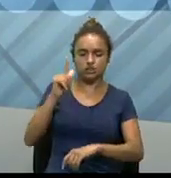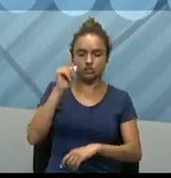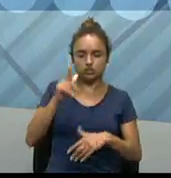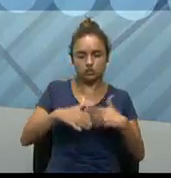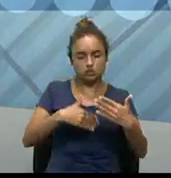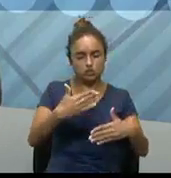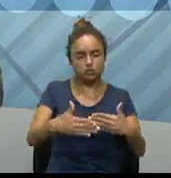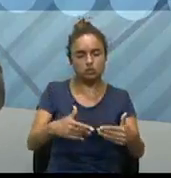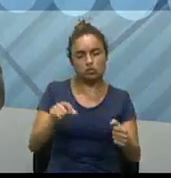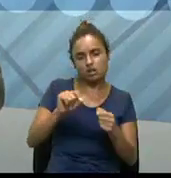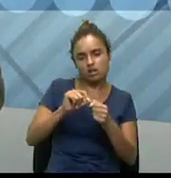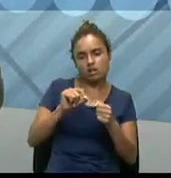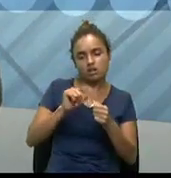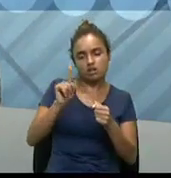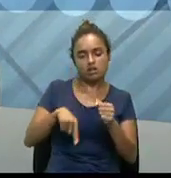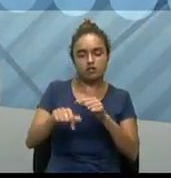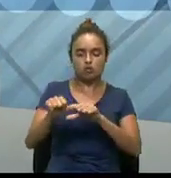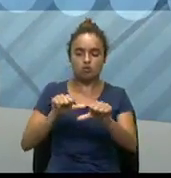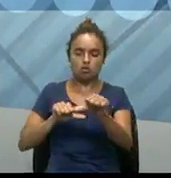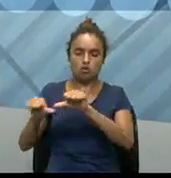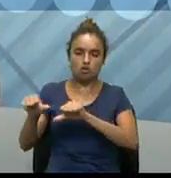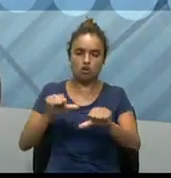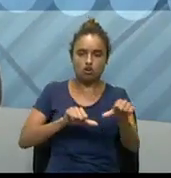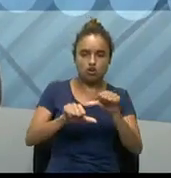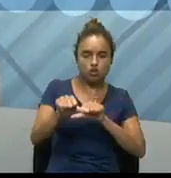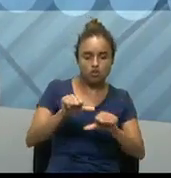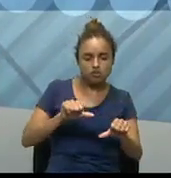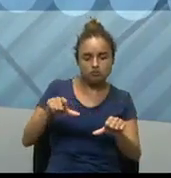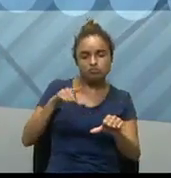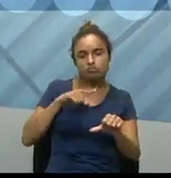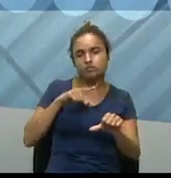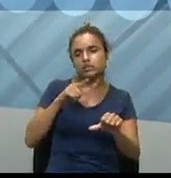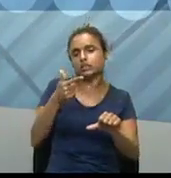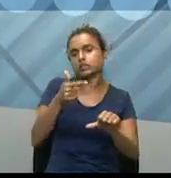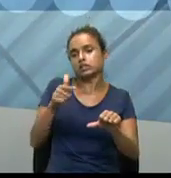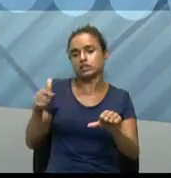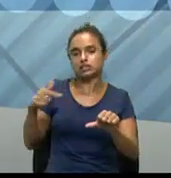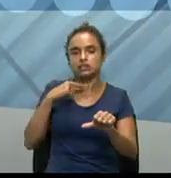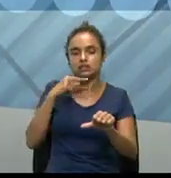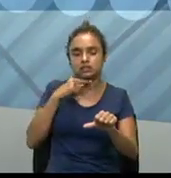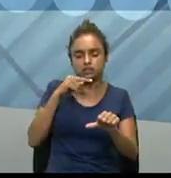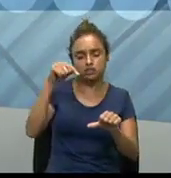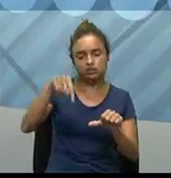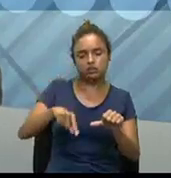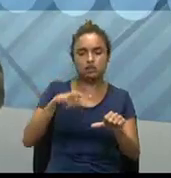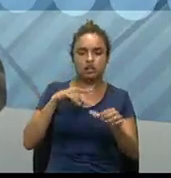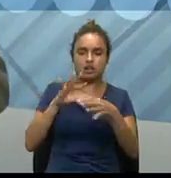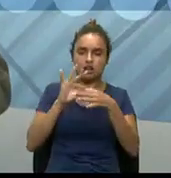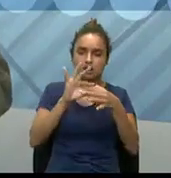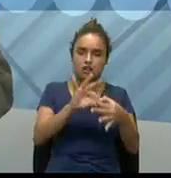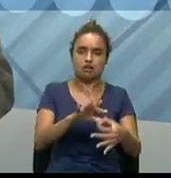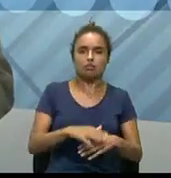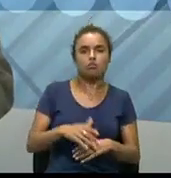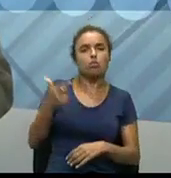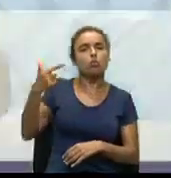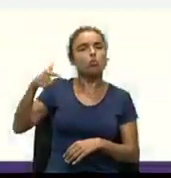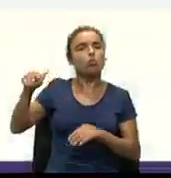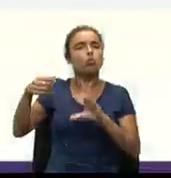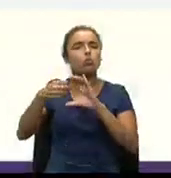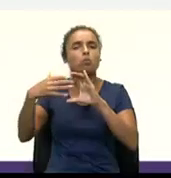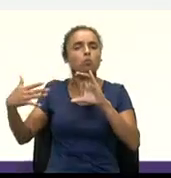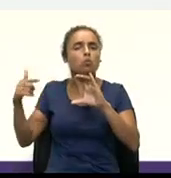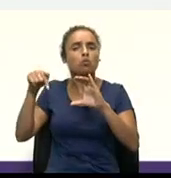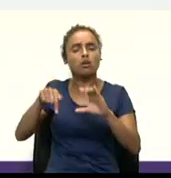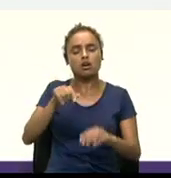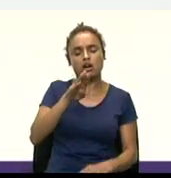né, então, fazer as trocas, então, monetárias sem ser identificada. Outra característica